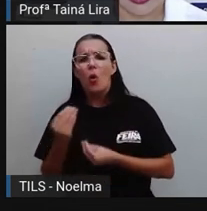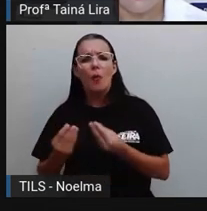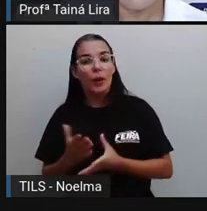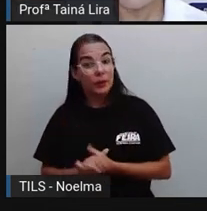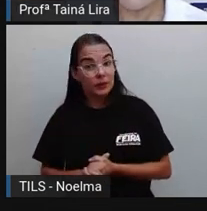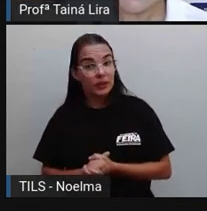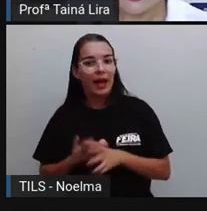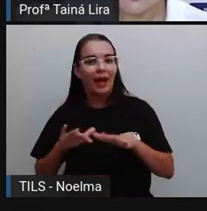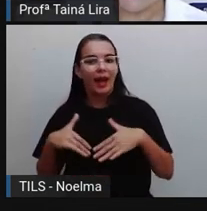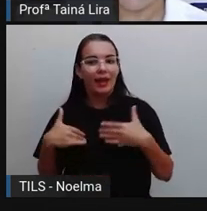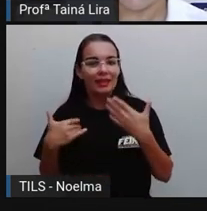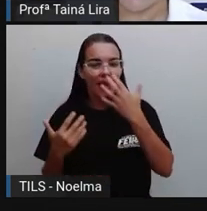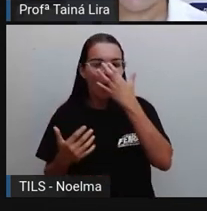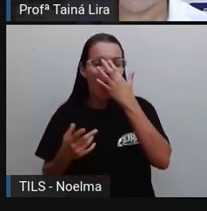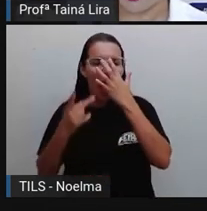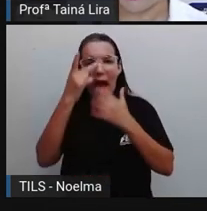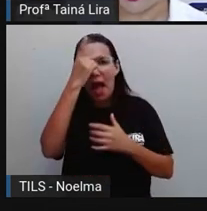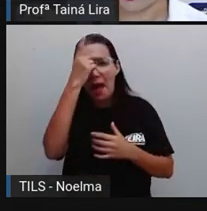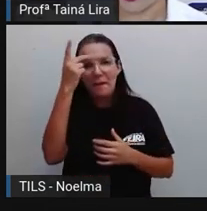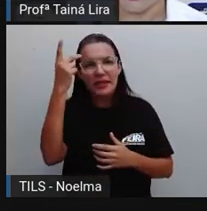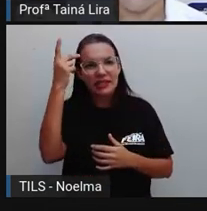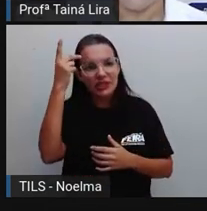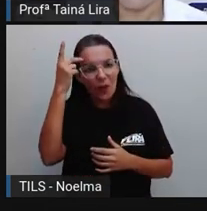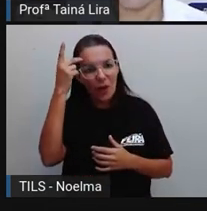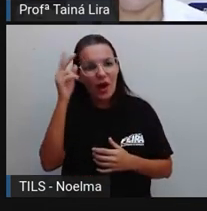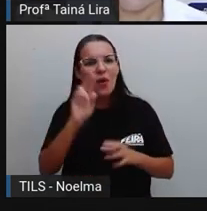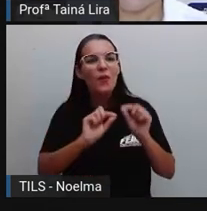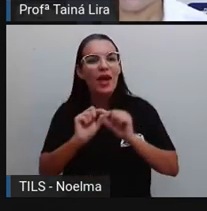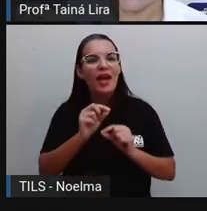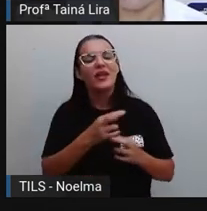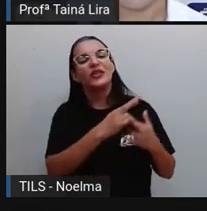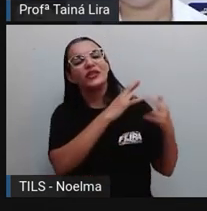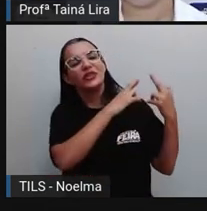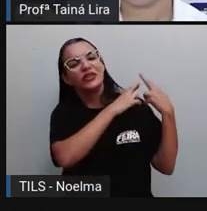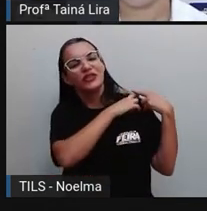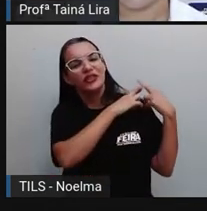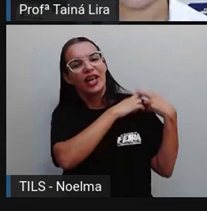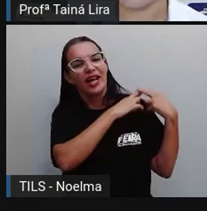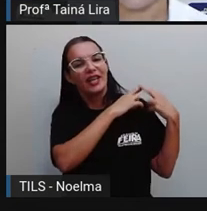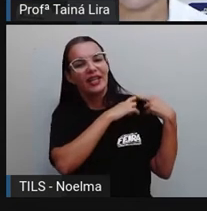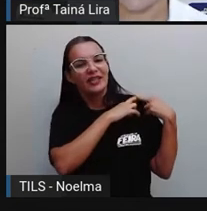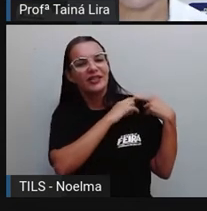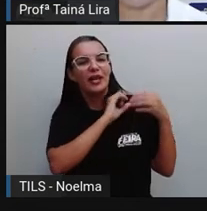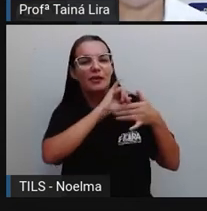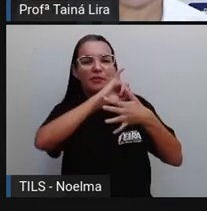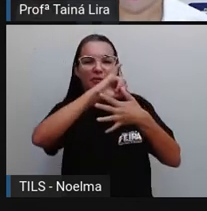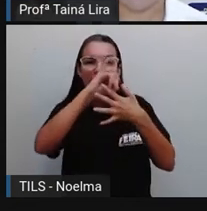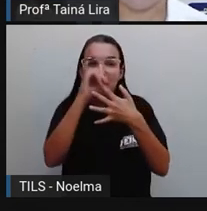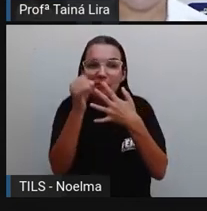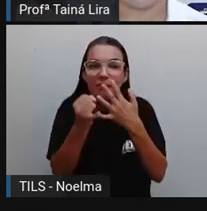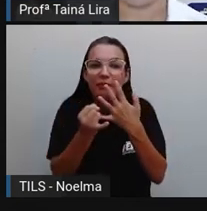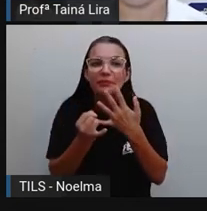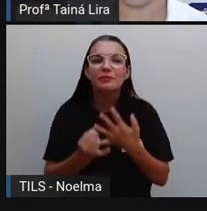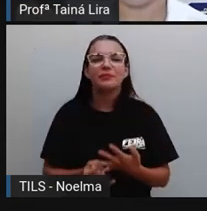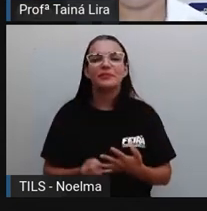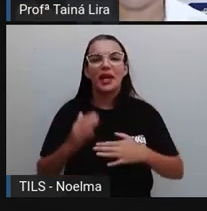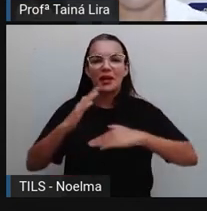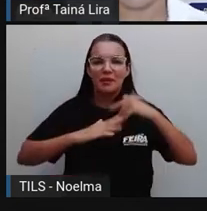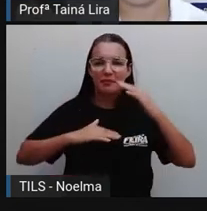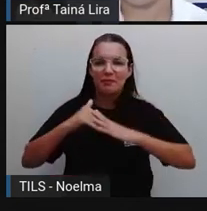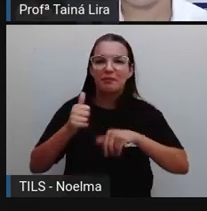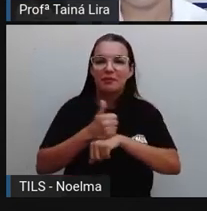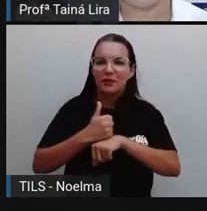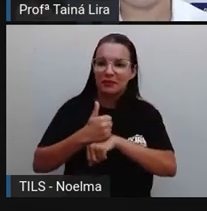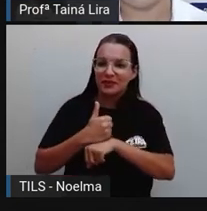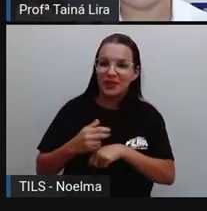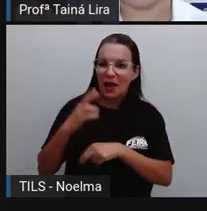celular, quem é que coloca essa postagem? O gerente de mídias sociais, tá? Que é a profissão da pessoa que fica